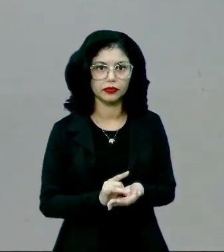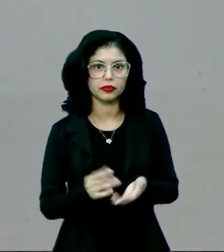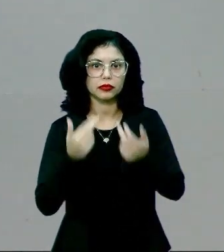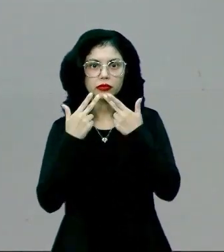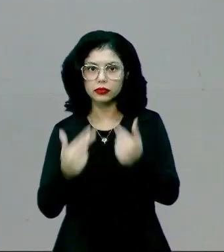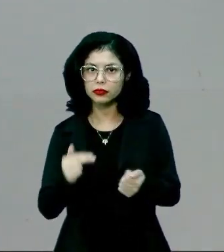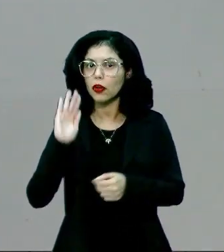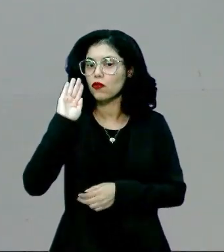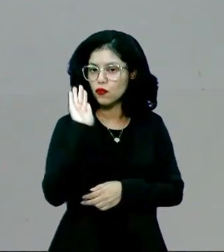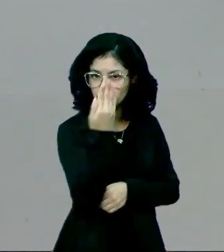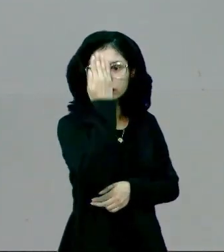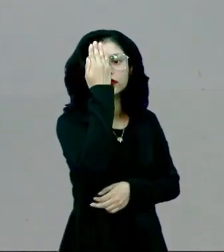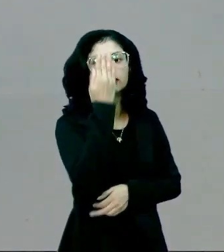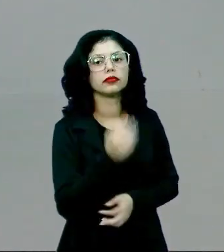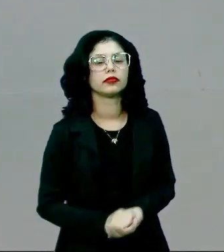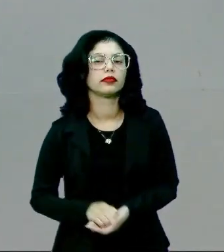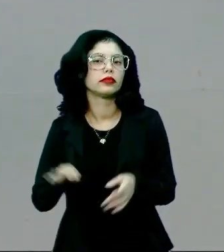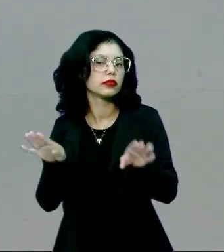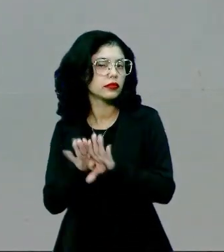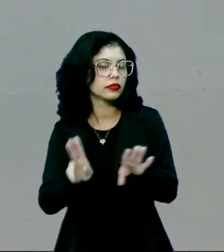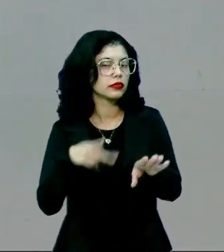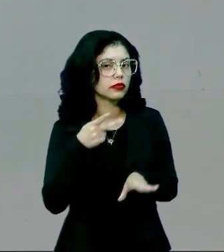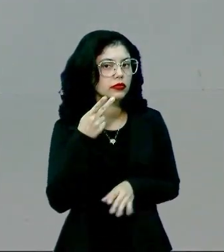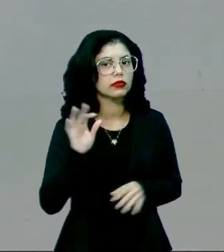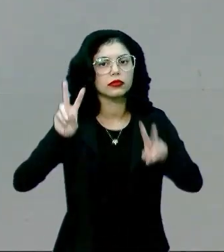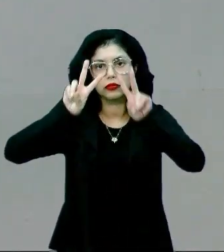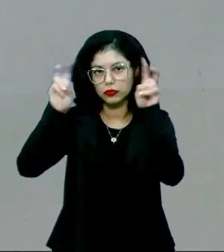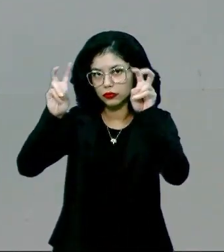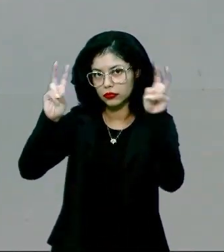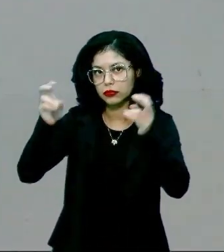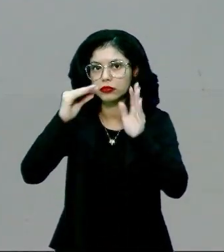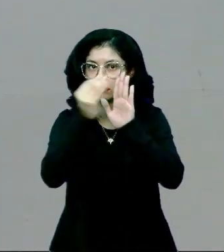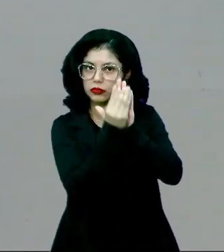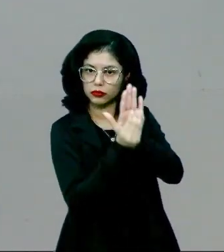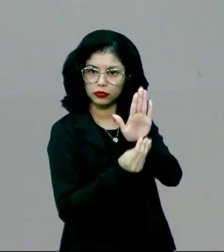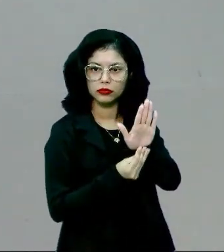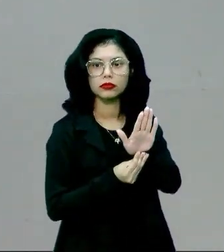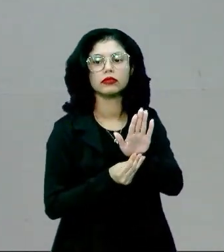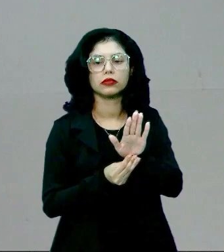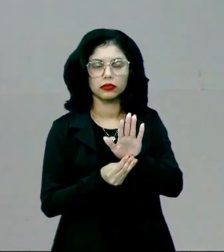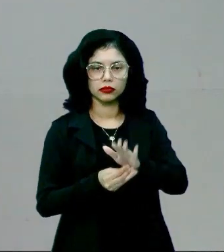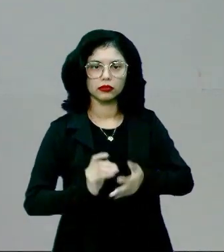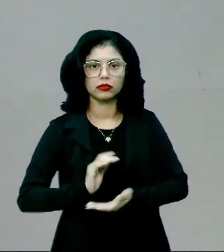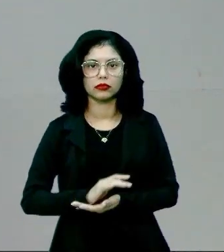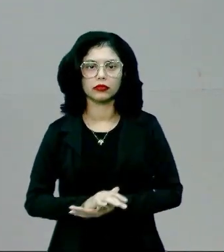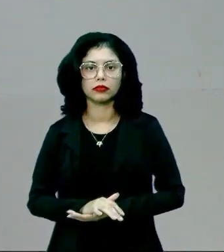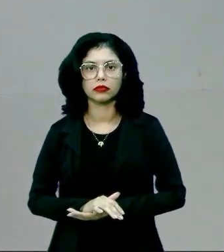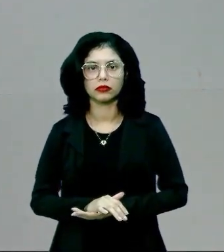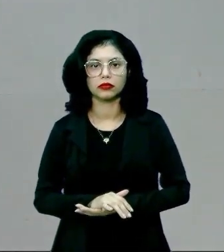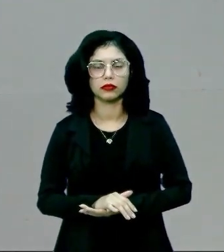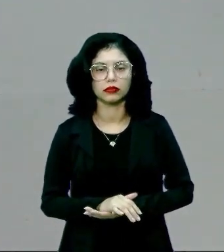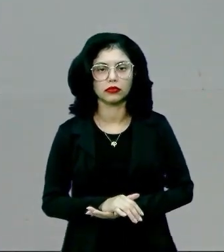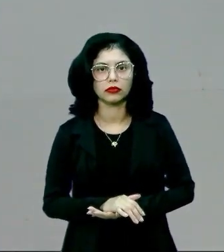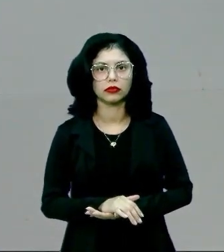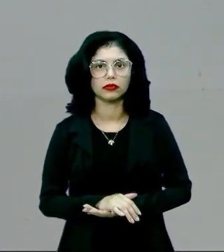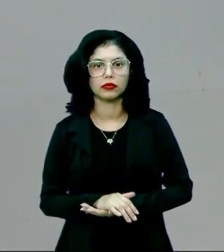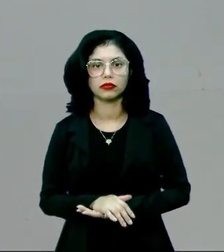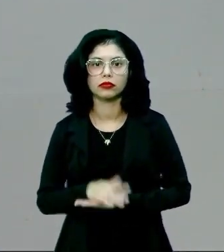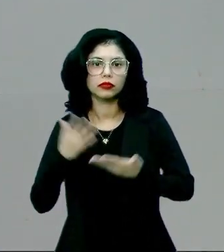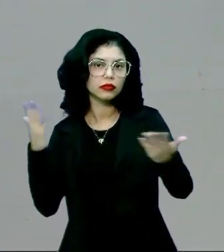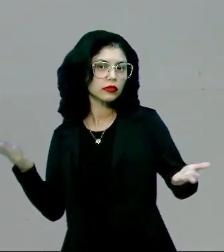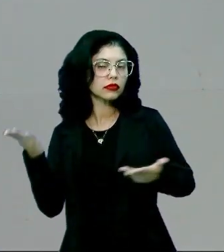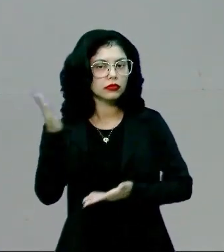notícias falsas a respeito de um determinado fato, a respeito de um determinado assunto.